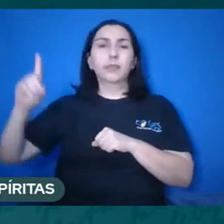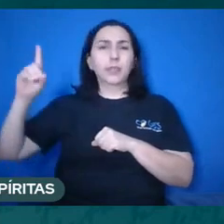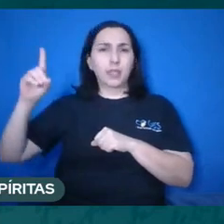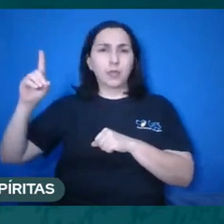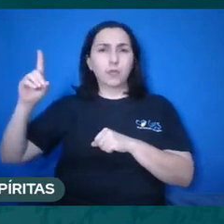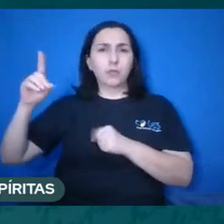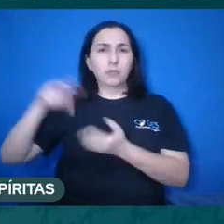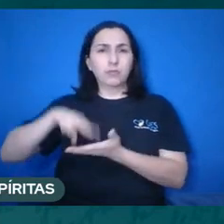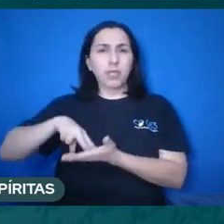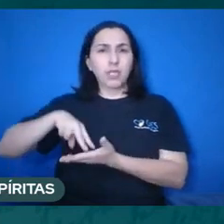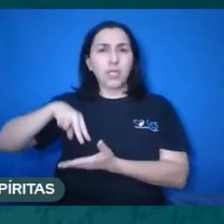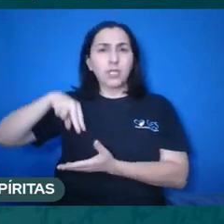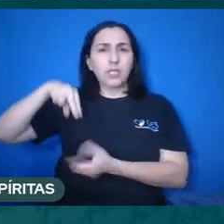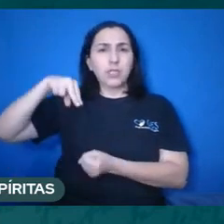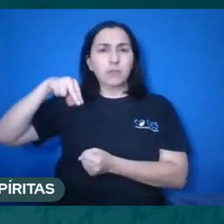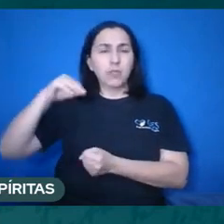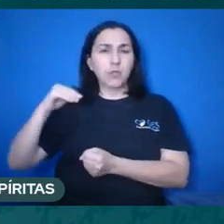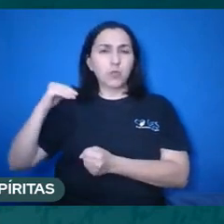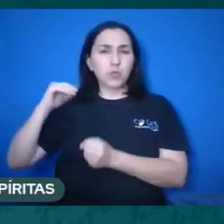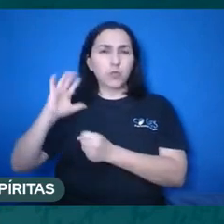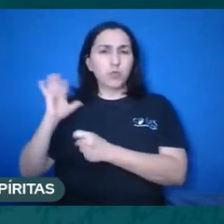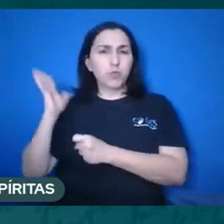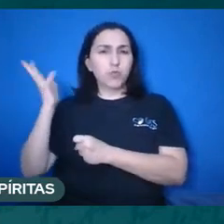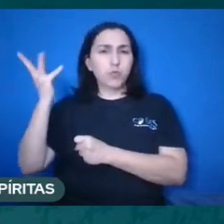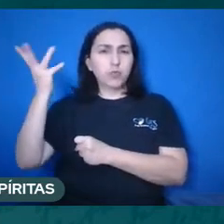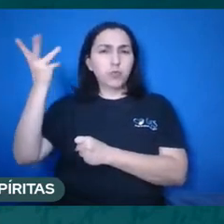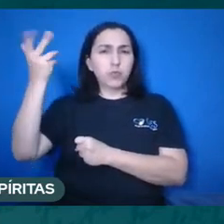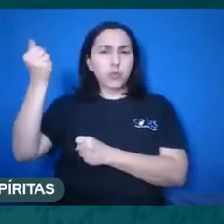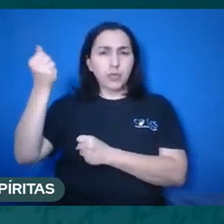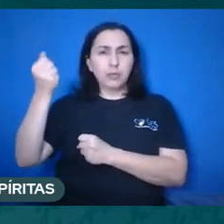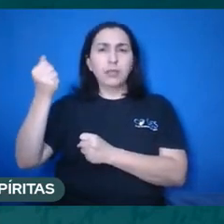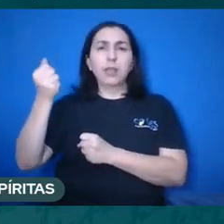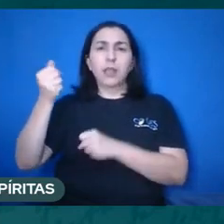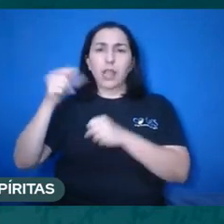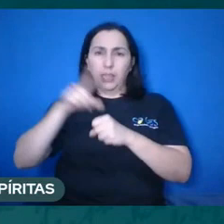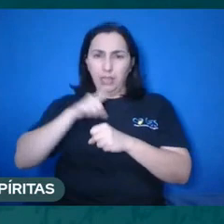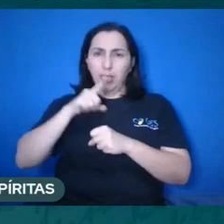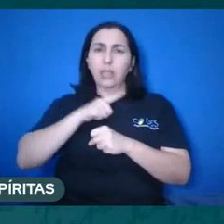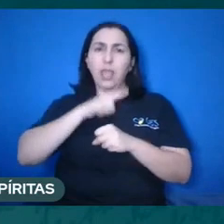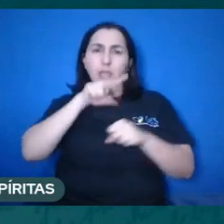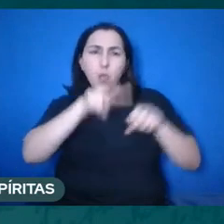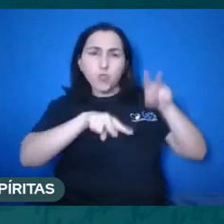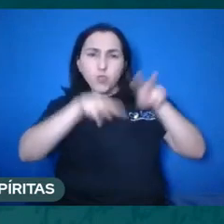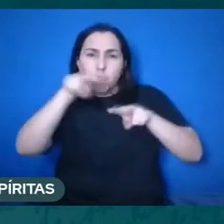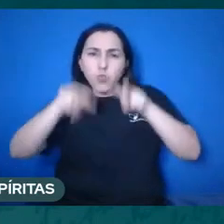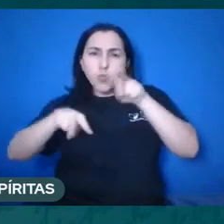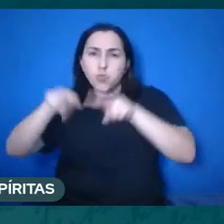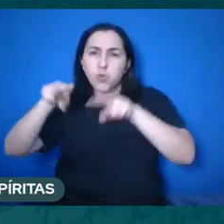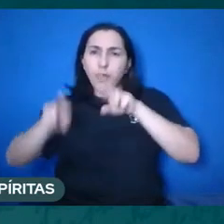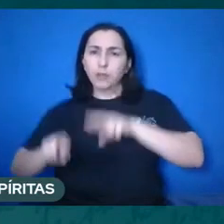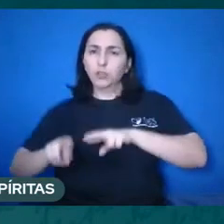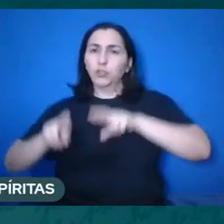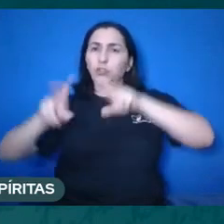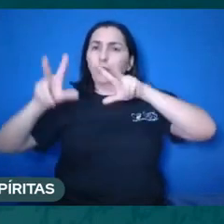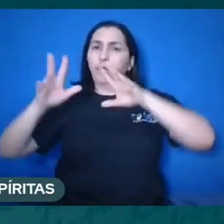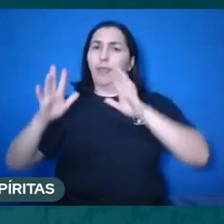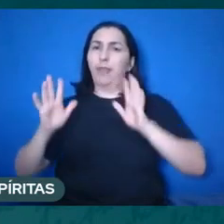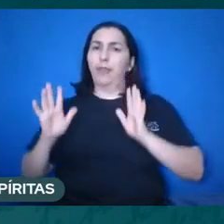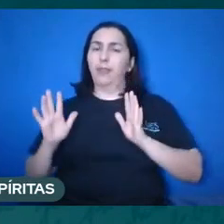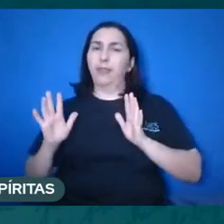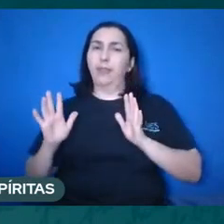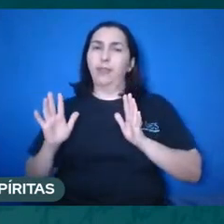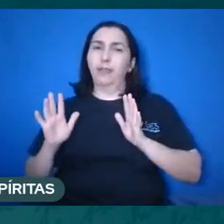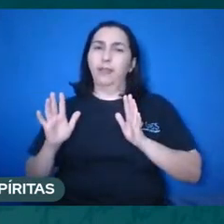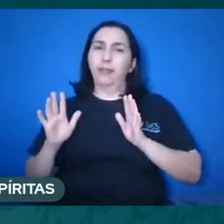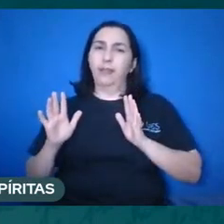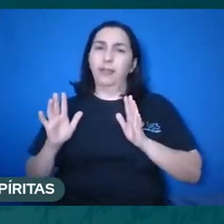colocada nessa equação, nesse jogo, não é assim, um mais um necessariamente não